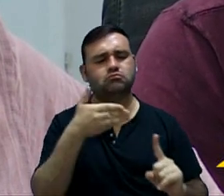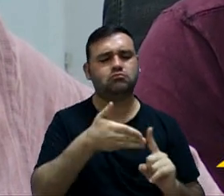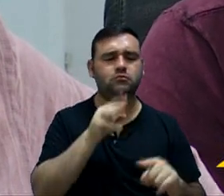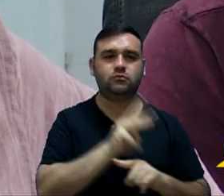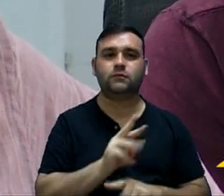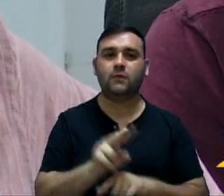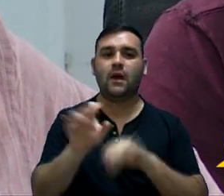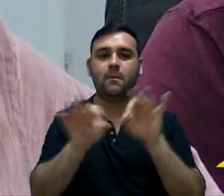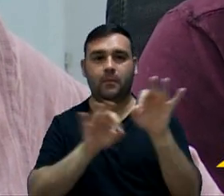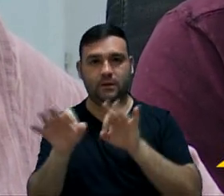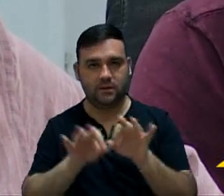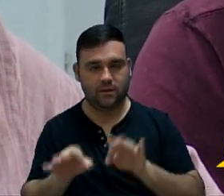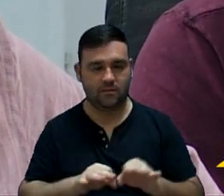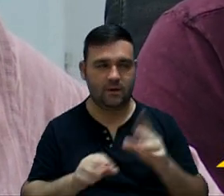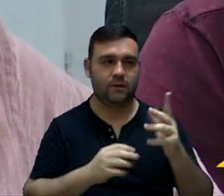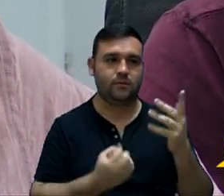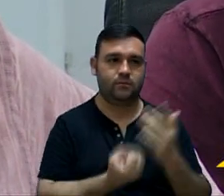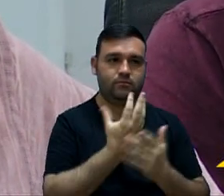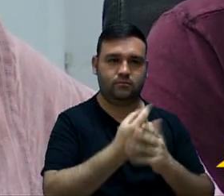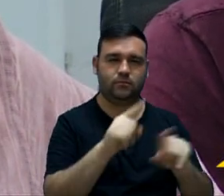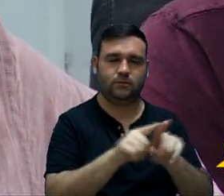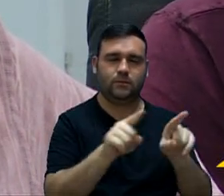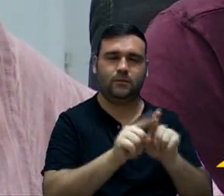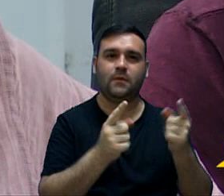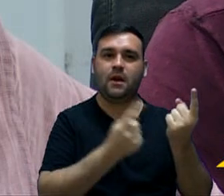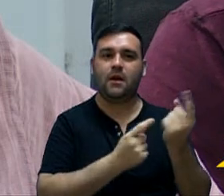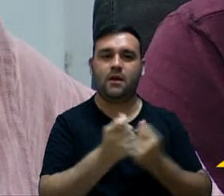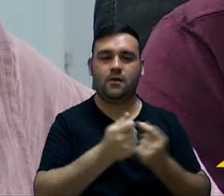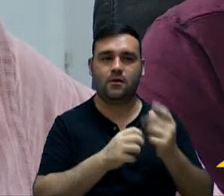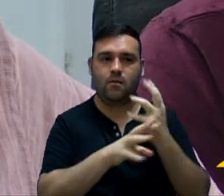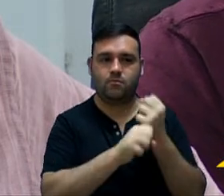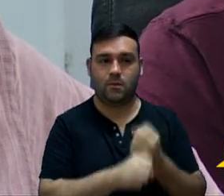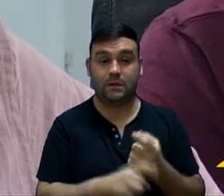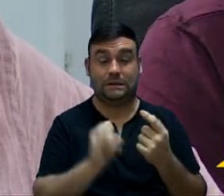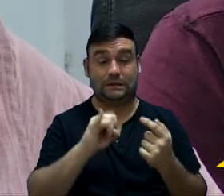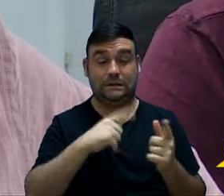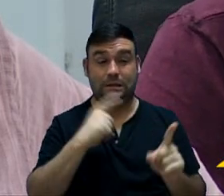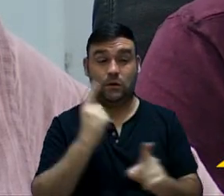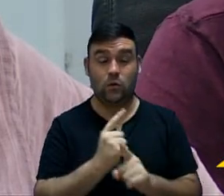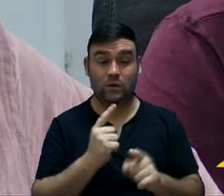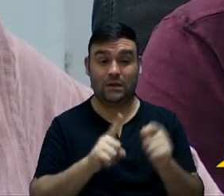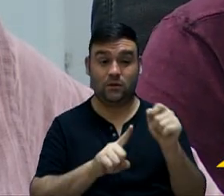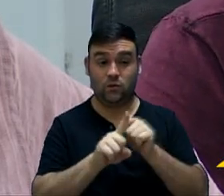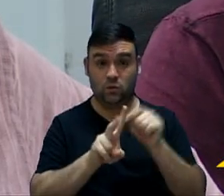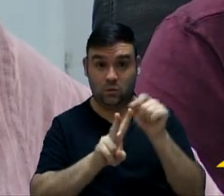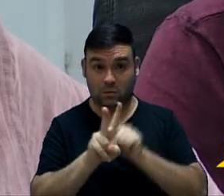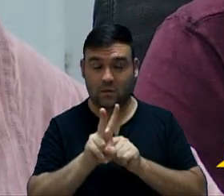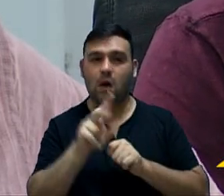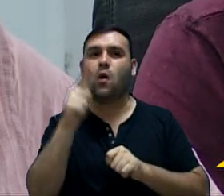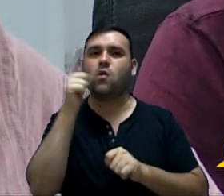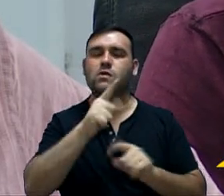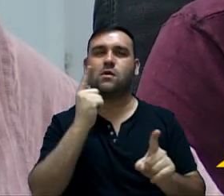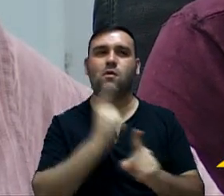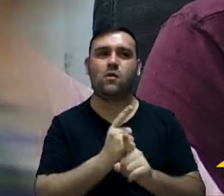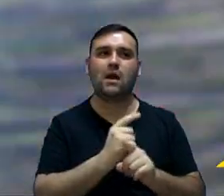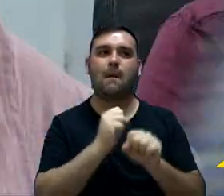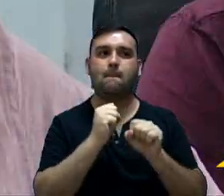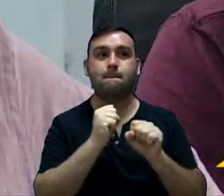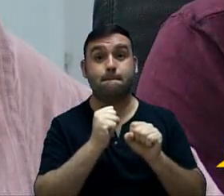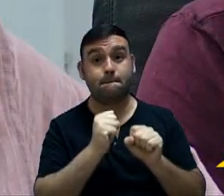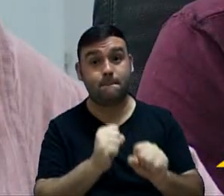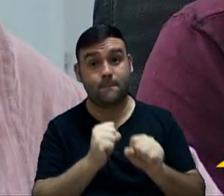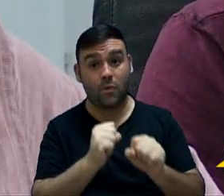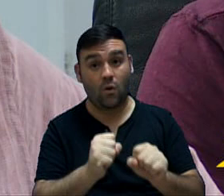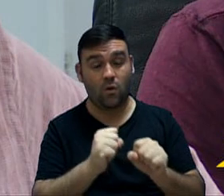elo entre o planejamento, elaboração e a execução do orçamento. Dessa forma, se verificado ao final de um bimestre que a realização da receita poderá